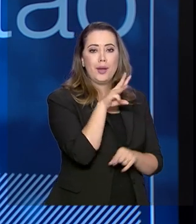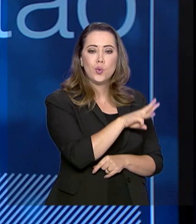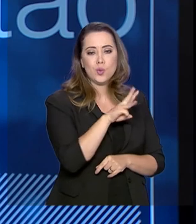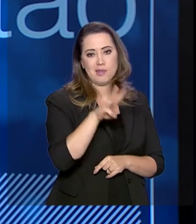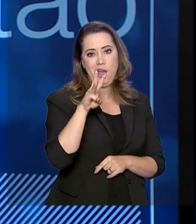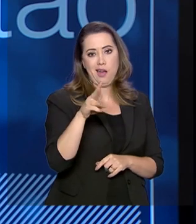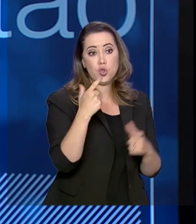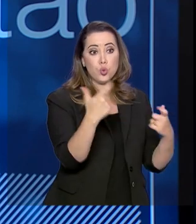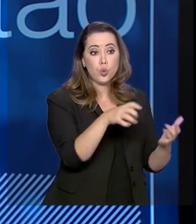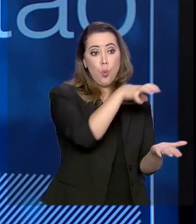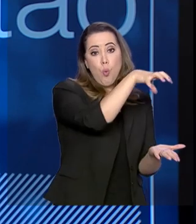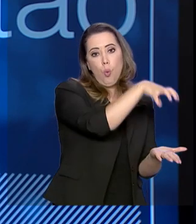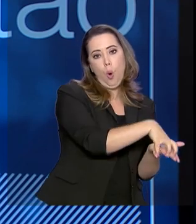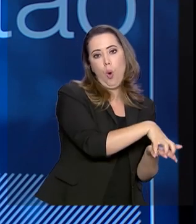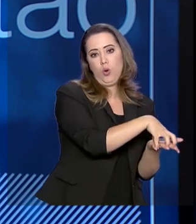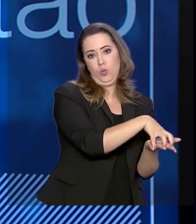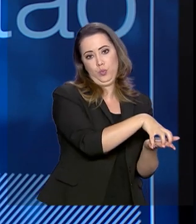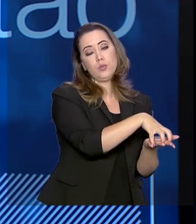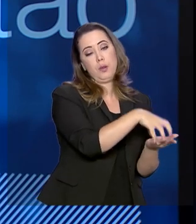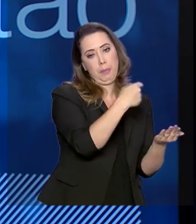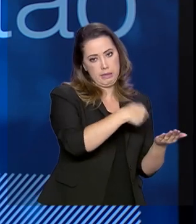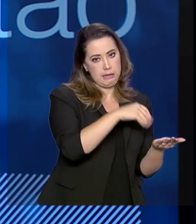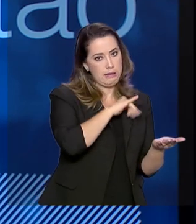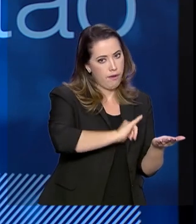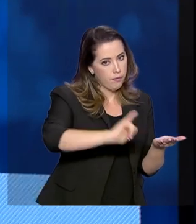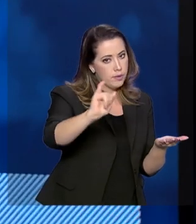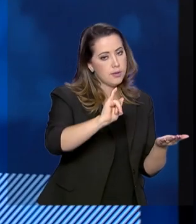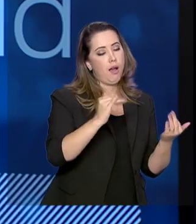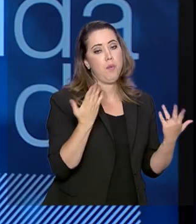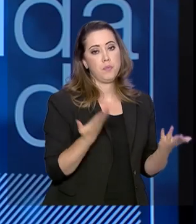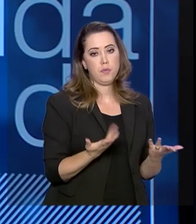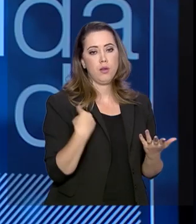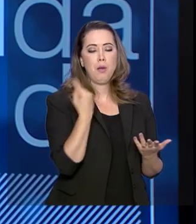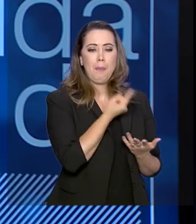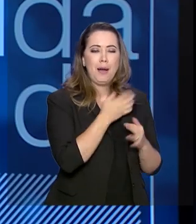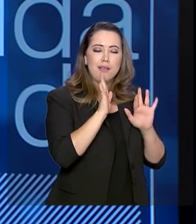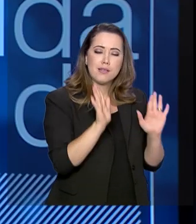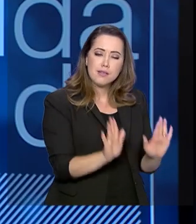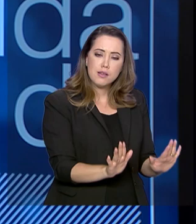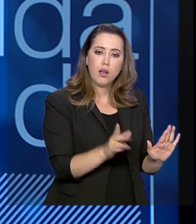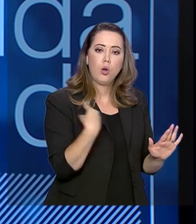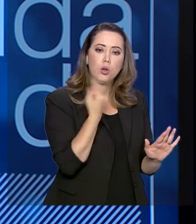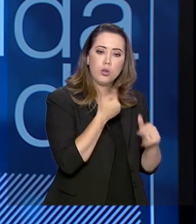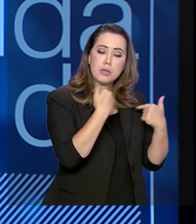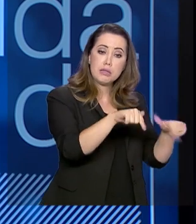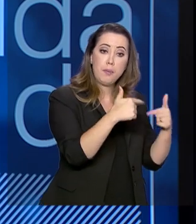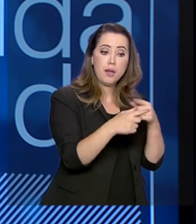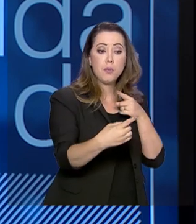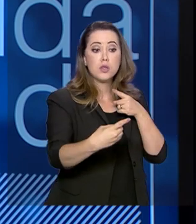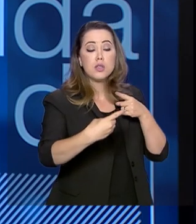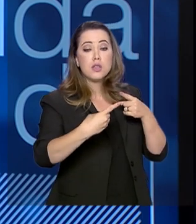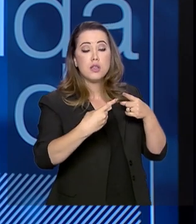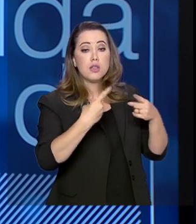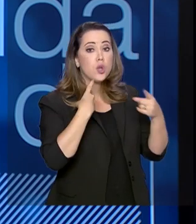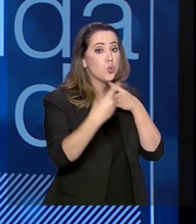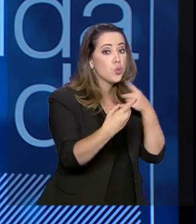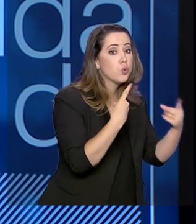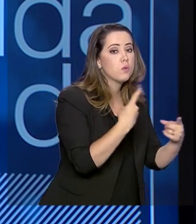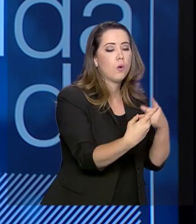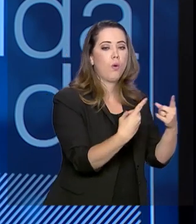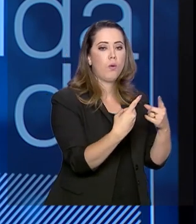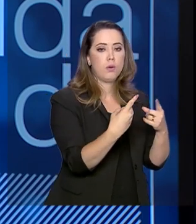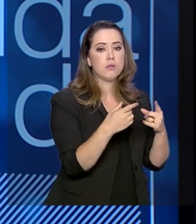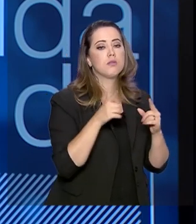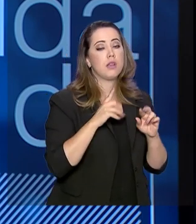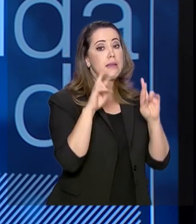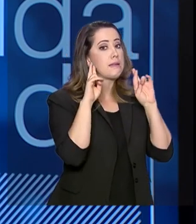fase final de tramitação no Congresso Nacional e que a gente tem participado ativamente dos debates lá, está prevista a